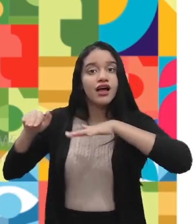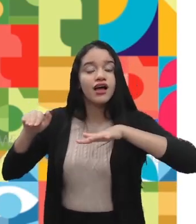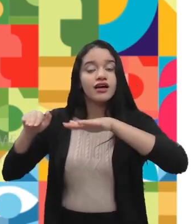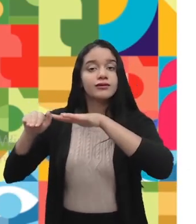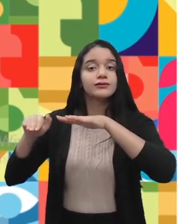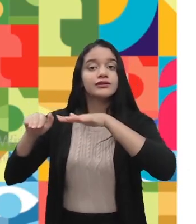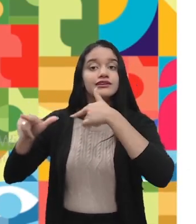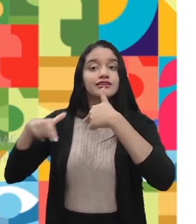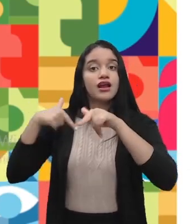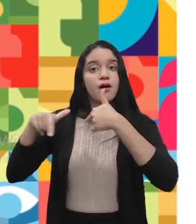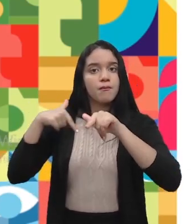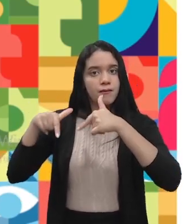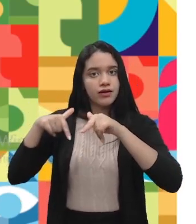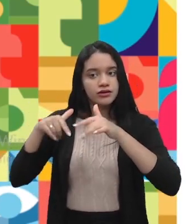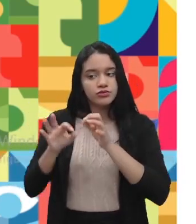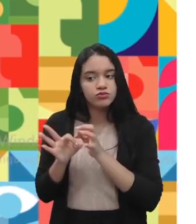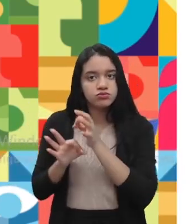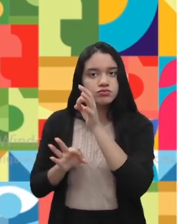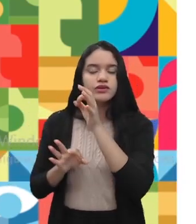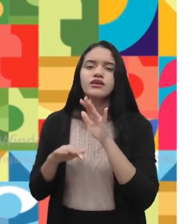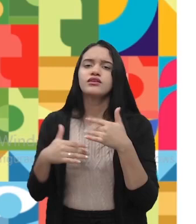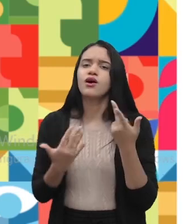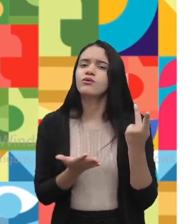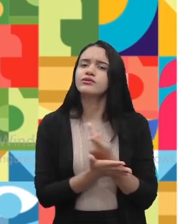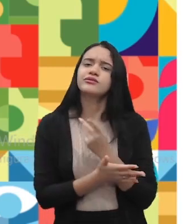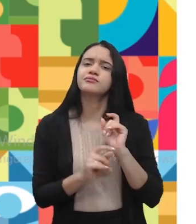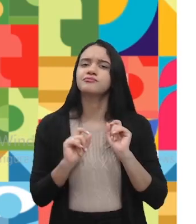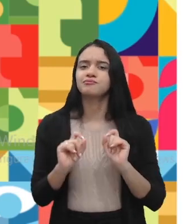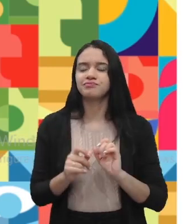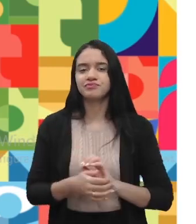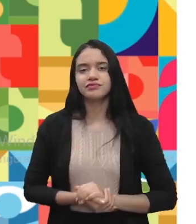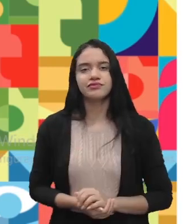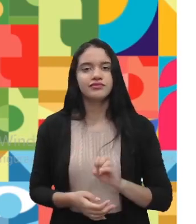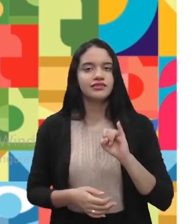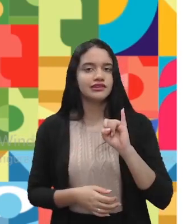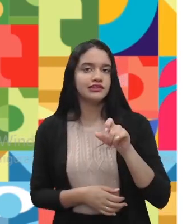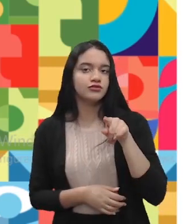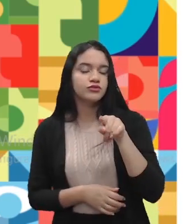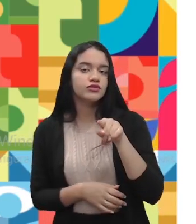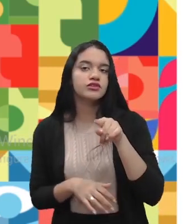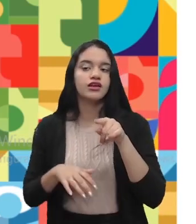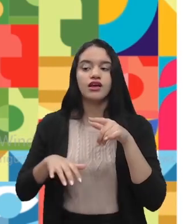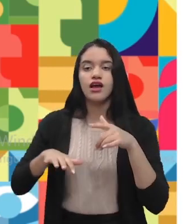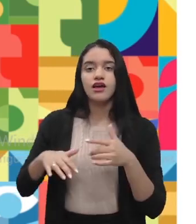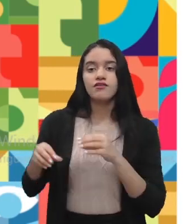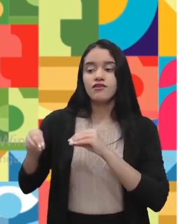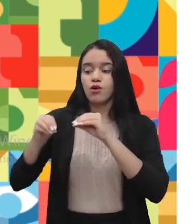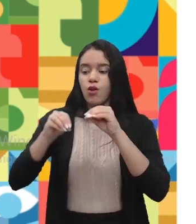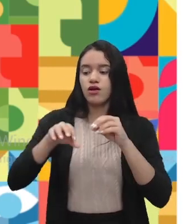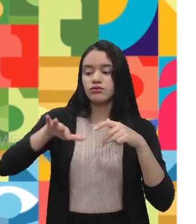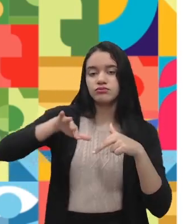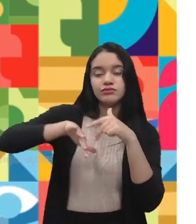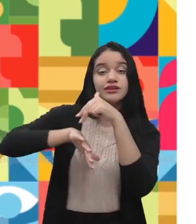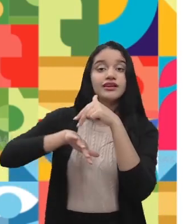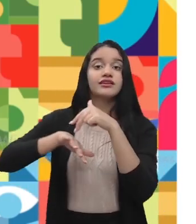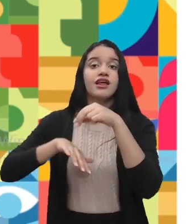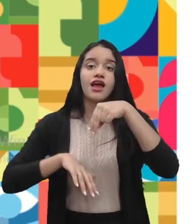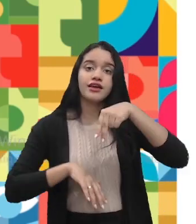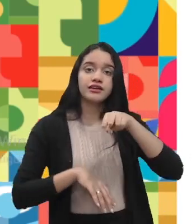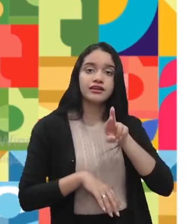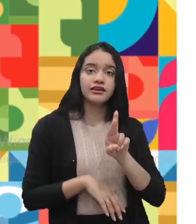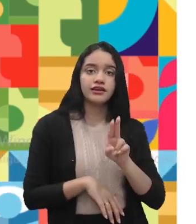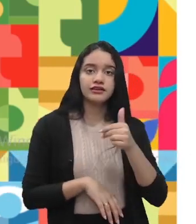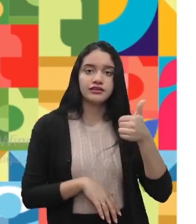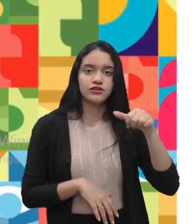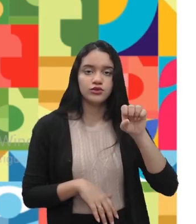Plataforma de trabalho aérea, né? Então o é que acontece? Se você vai colocar uma escada, vai na NR18 e vai estar